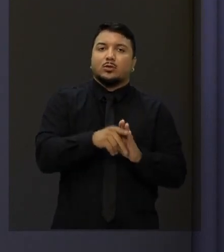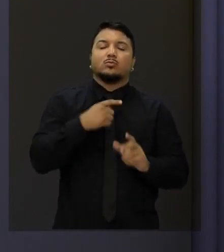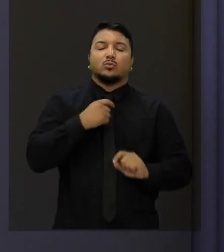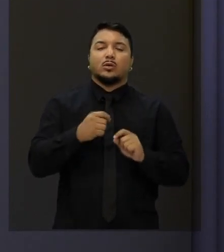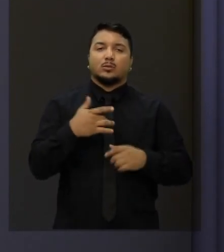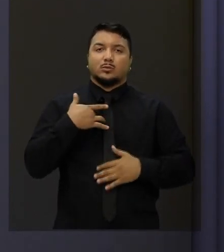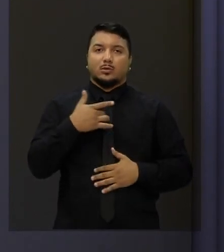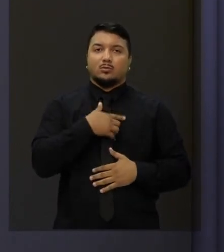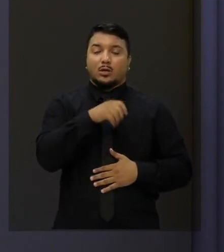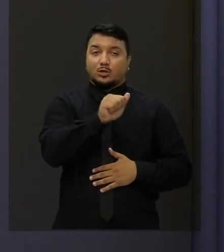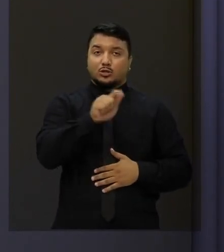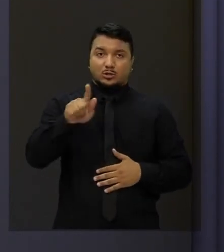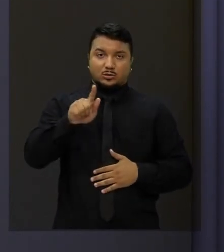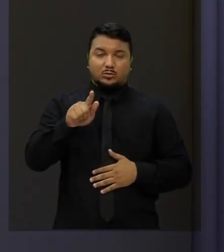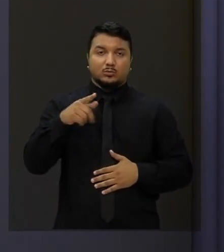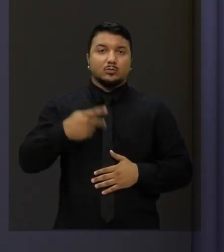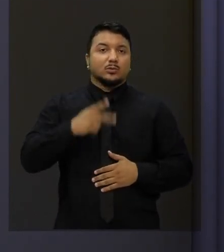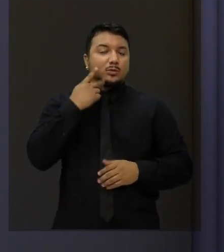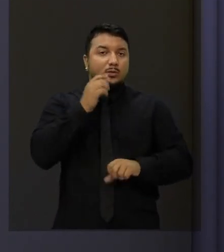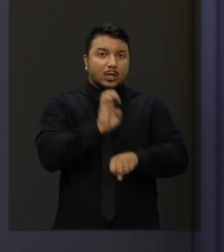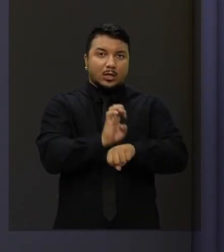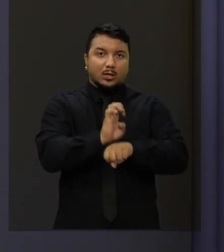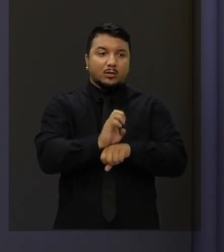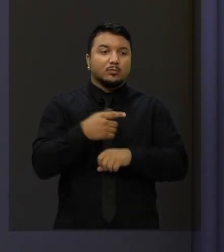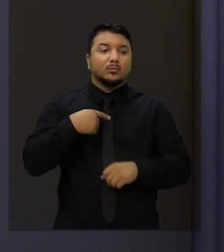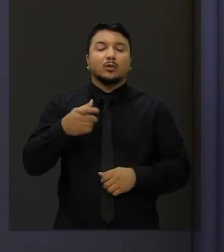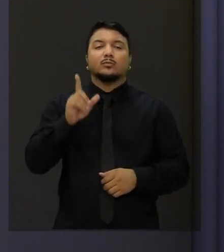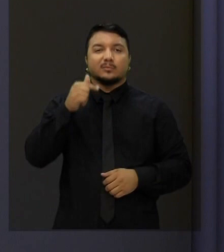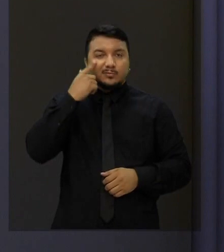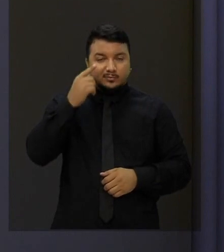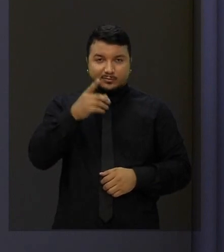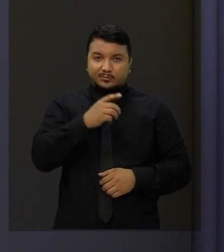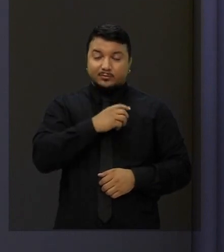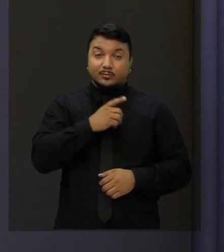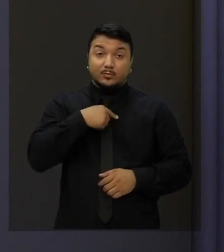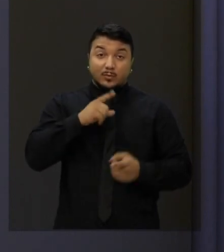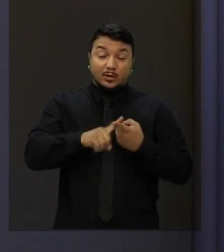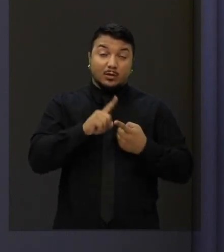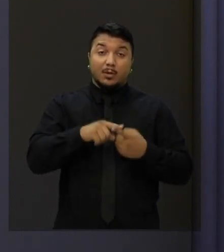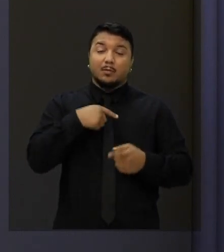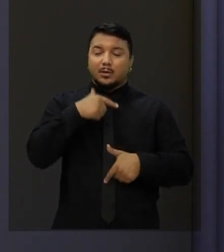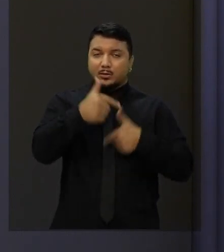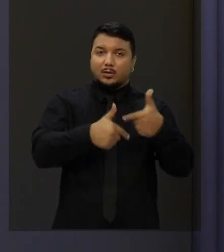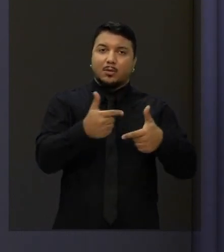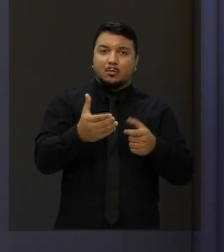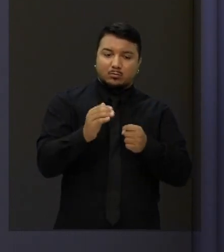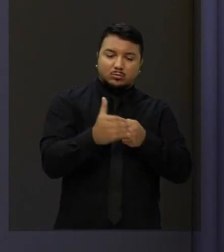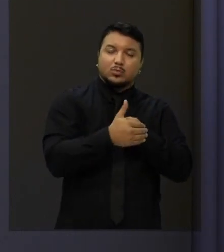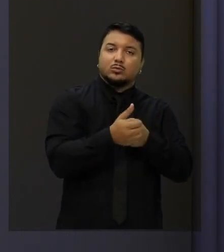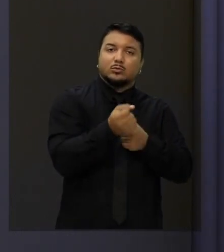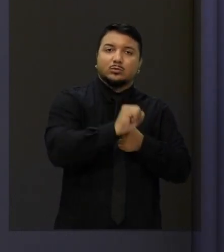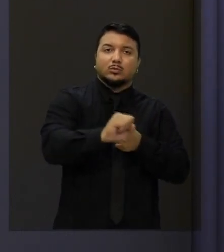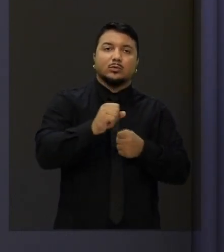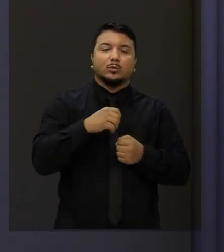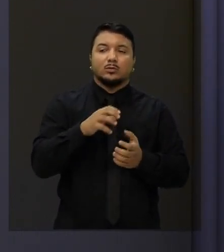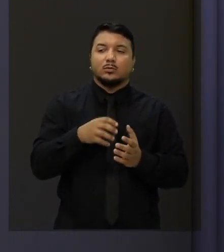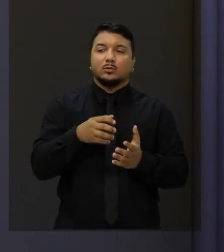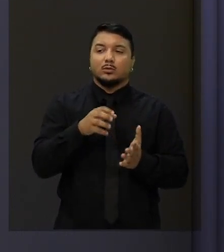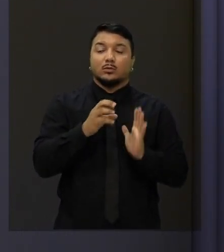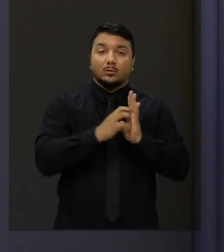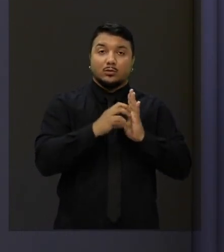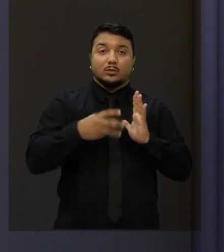voto dele. Esse deputado estadual aprovou a proteção dos direitos dos trabalhadores terceirizados do Ceará, com o voto a favor dele.